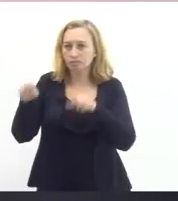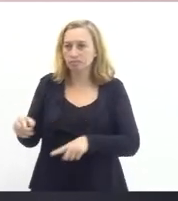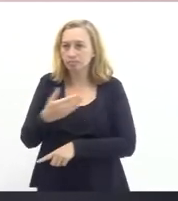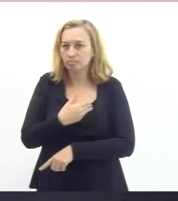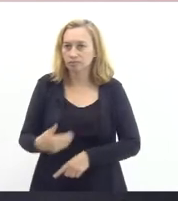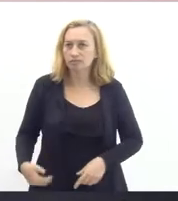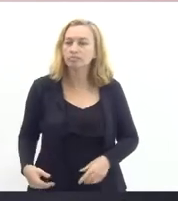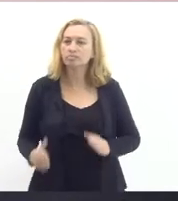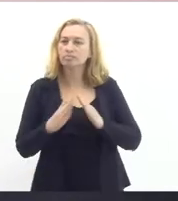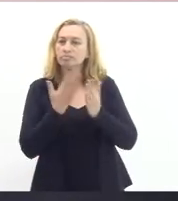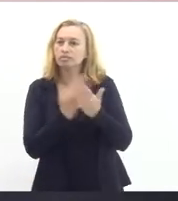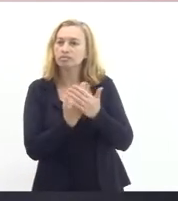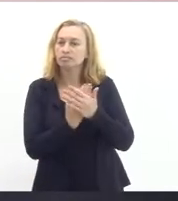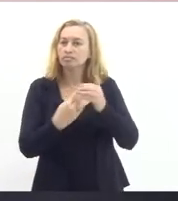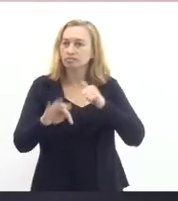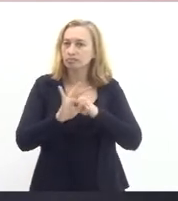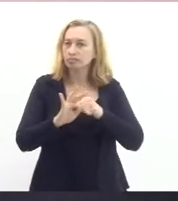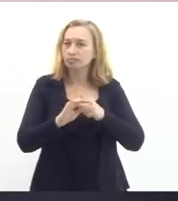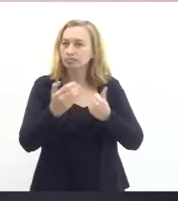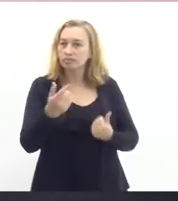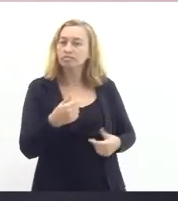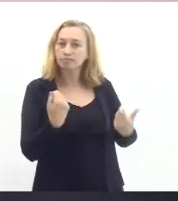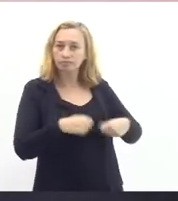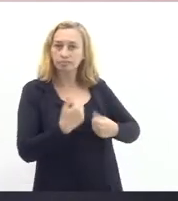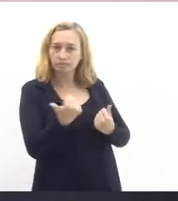e a gente conta com as comissões para isso também